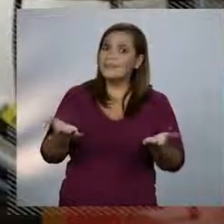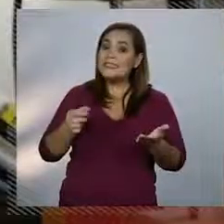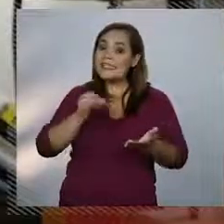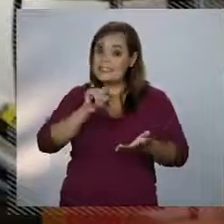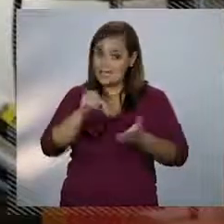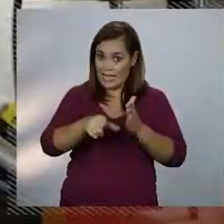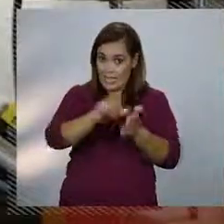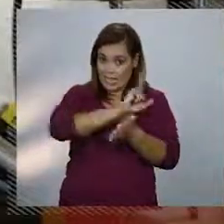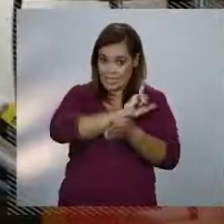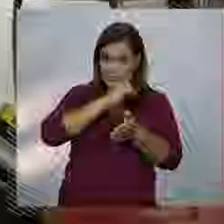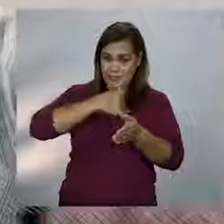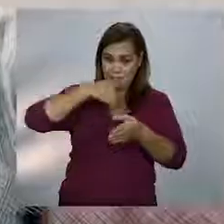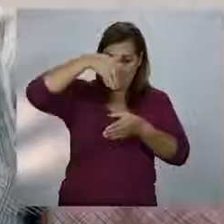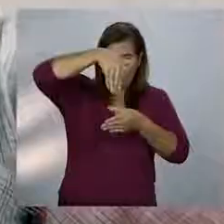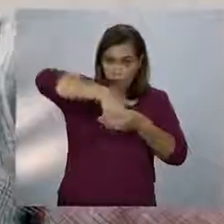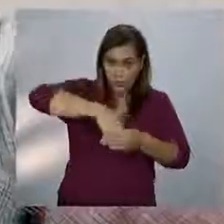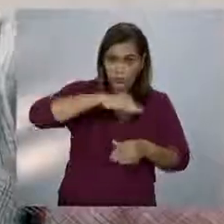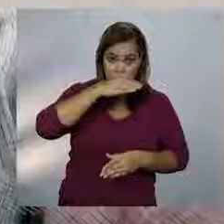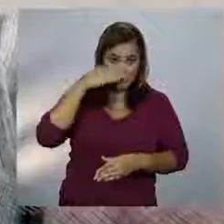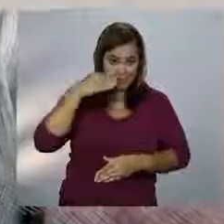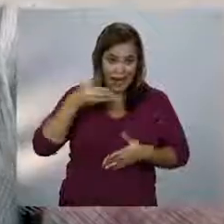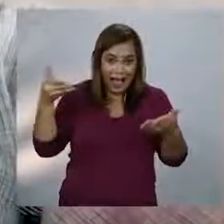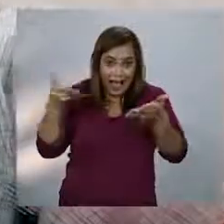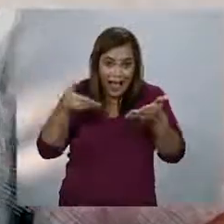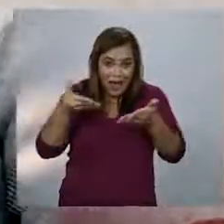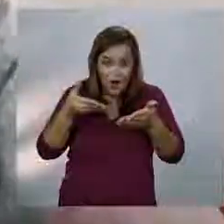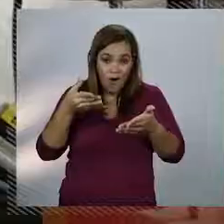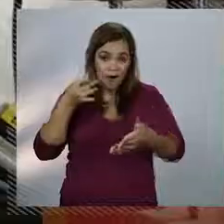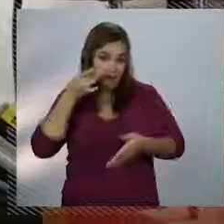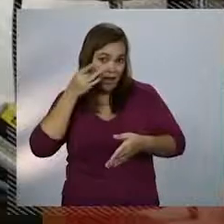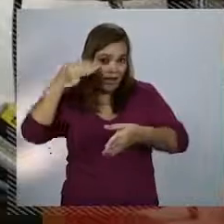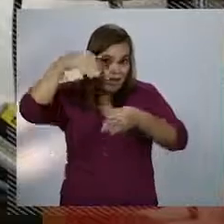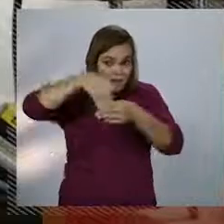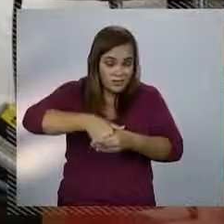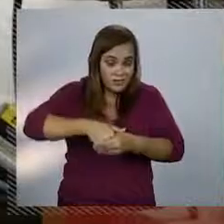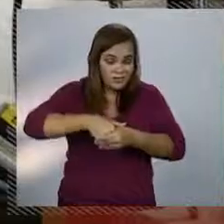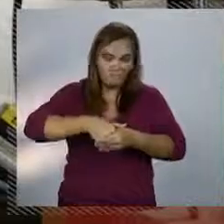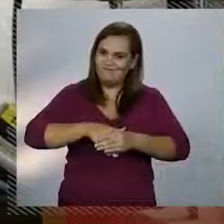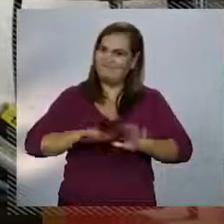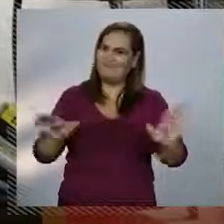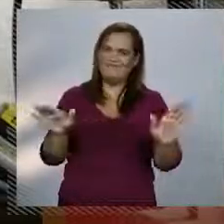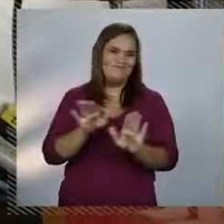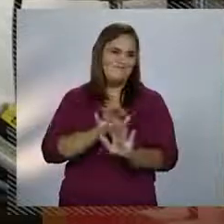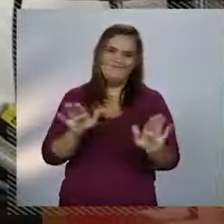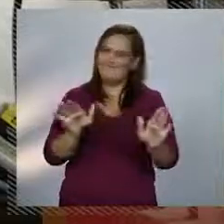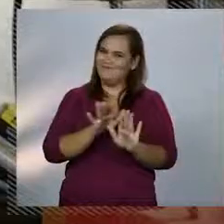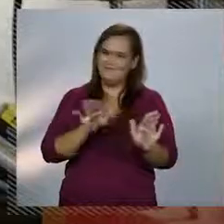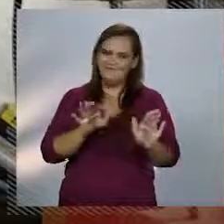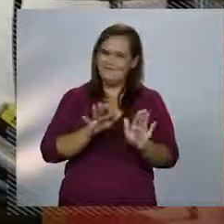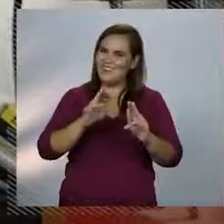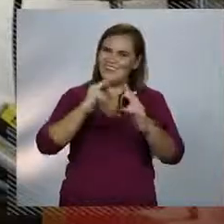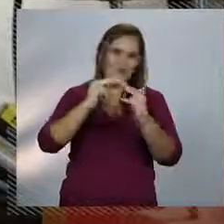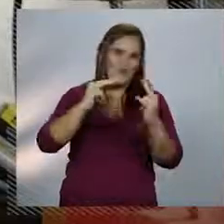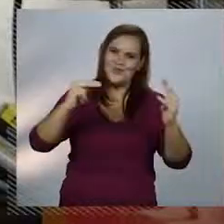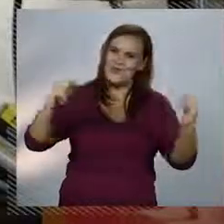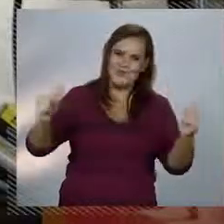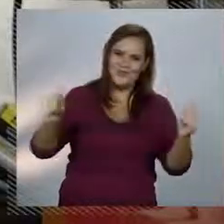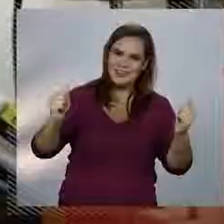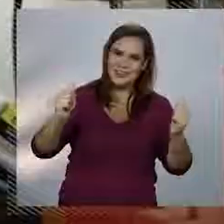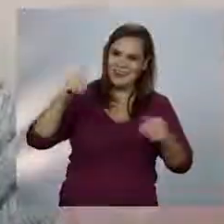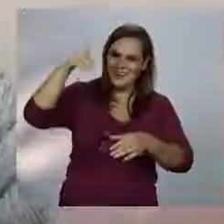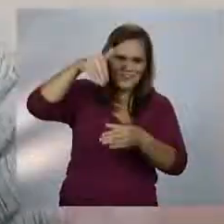Se eu fosse eleitor de Ciro, eu não votava agora em Carlos Eduardo, mas nem